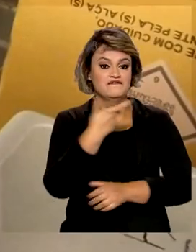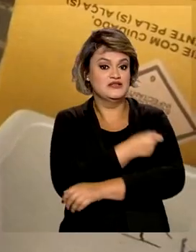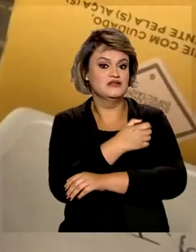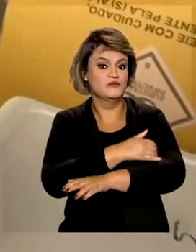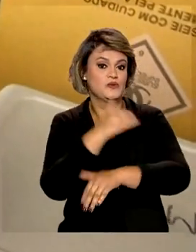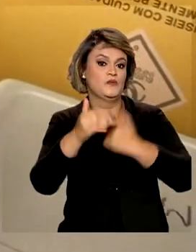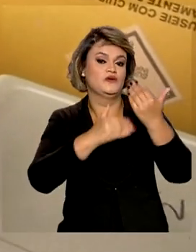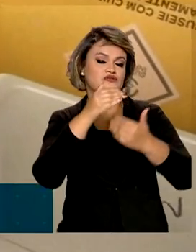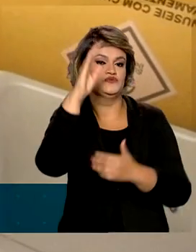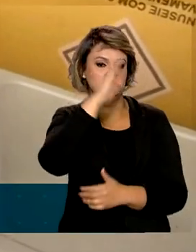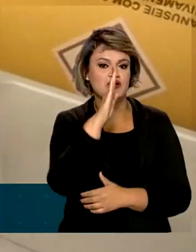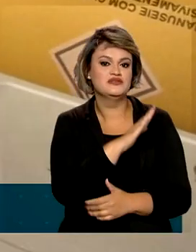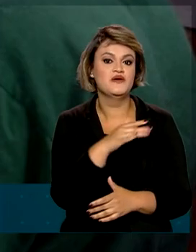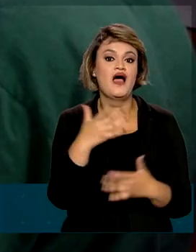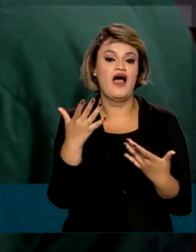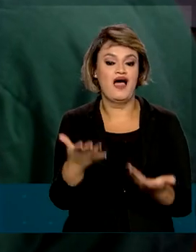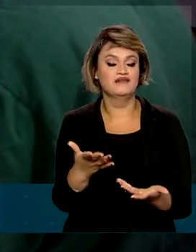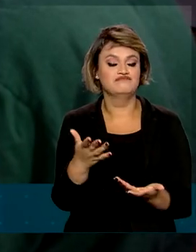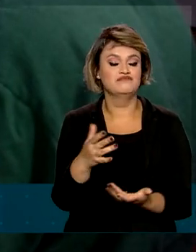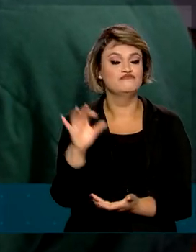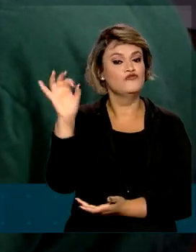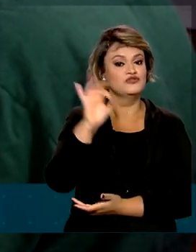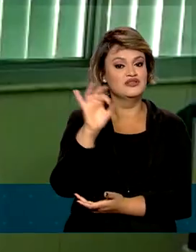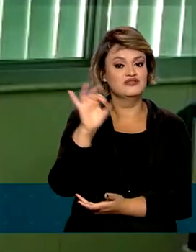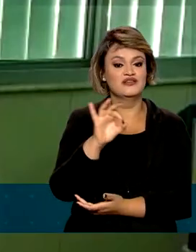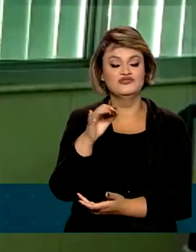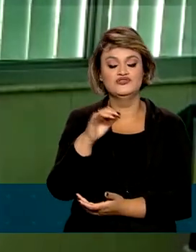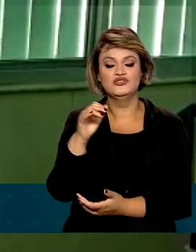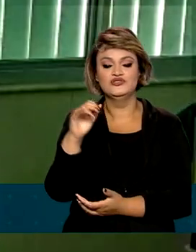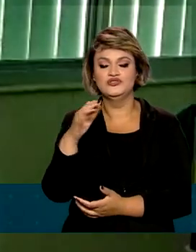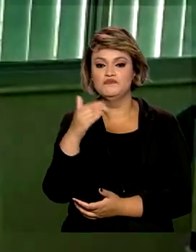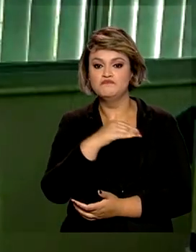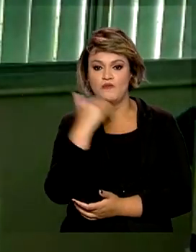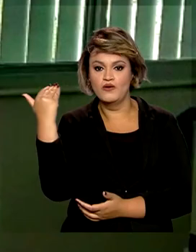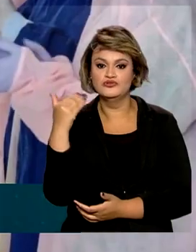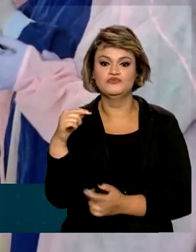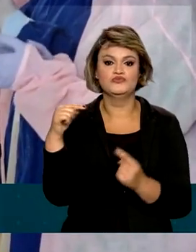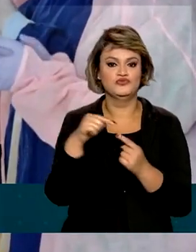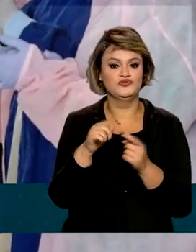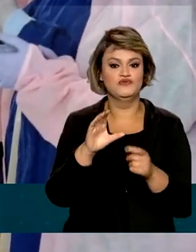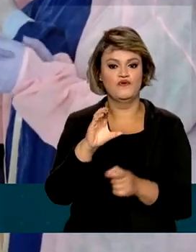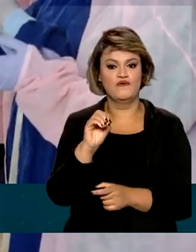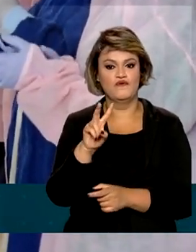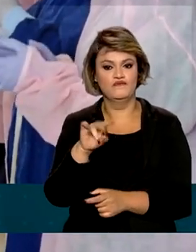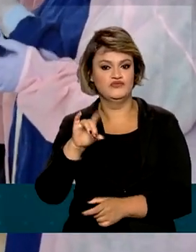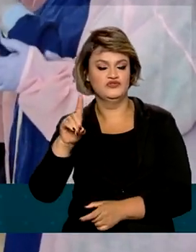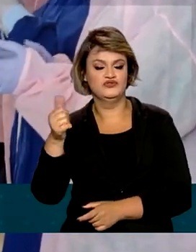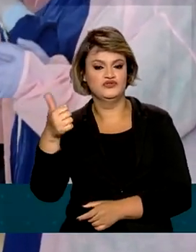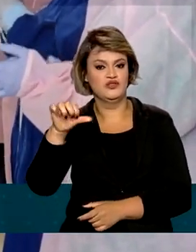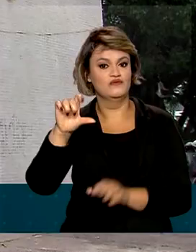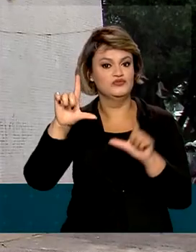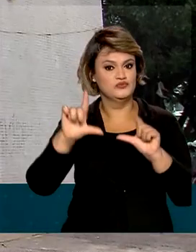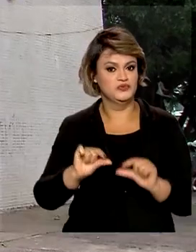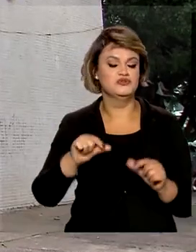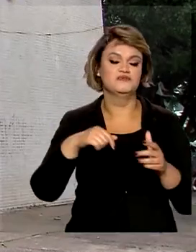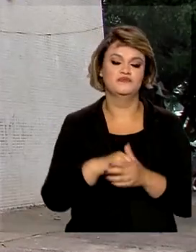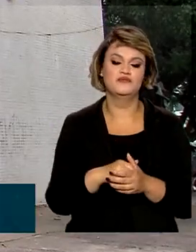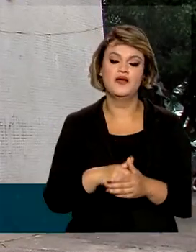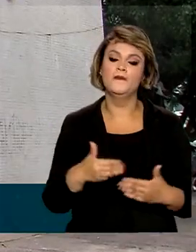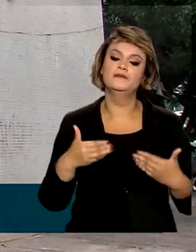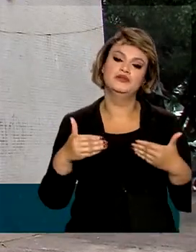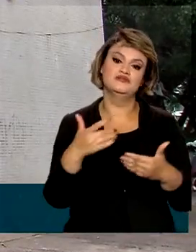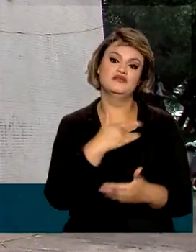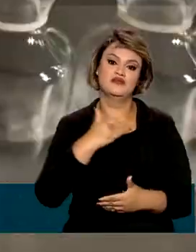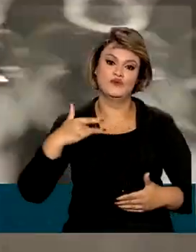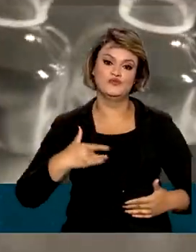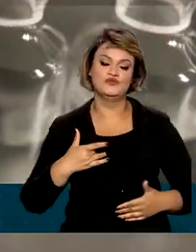vacinação no Brasil fez com que os números de casos e mortes pela Covid-19 caíssem. Segundo o Ministério